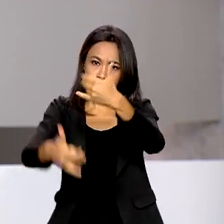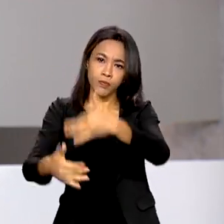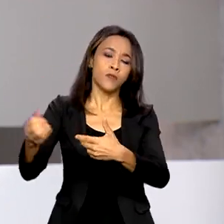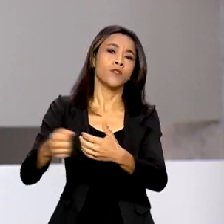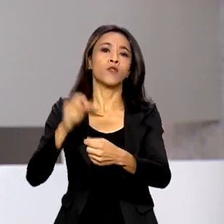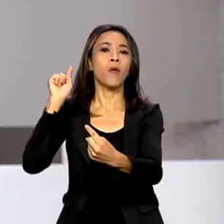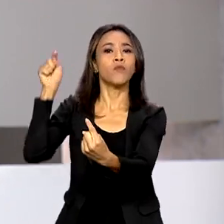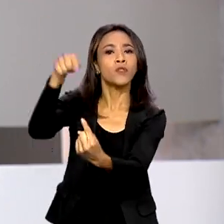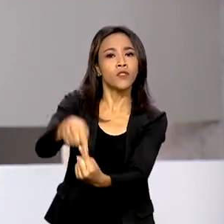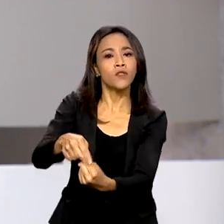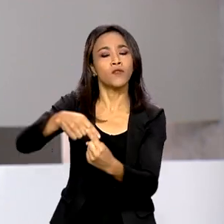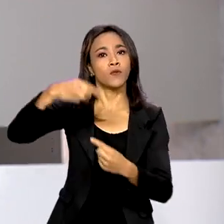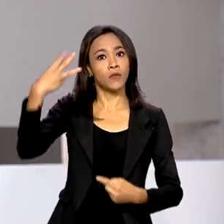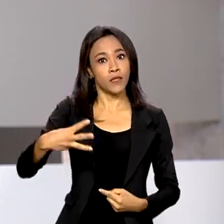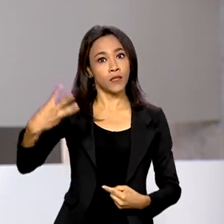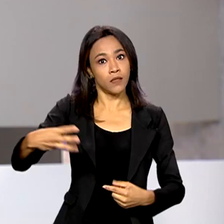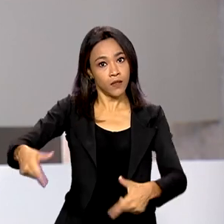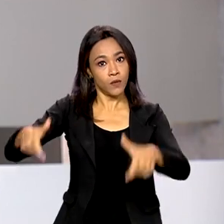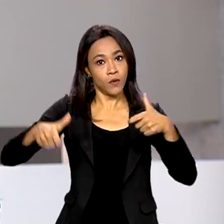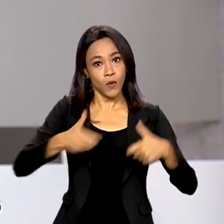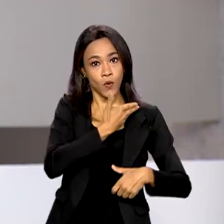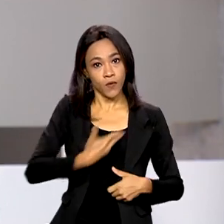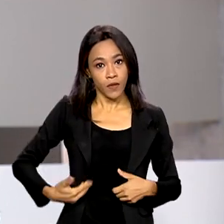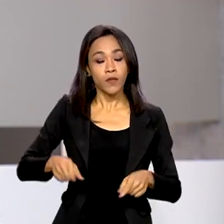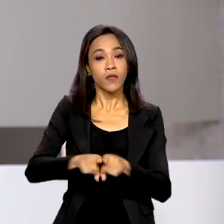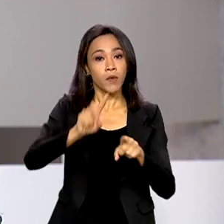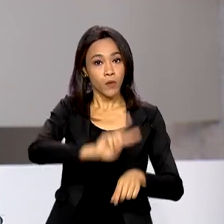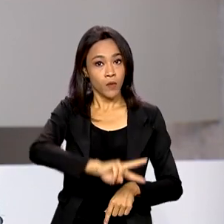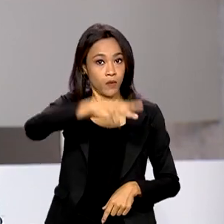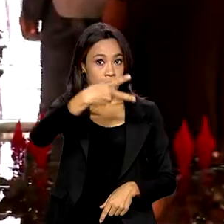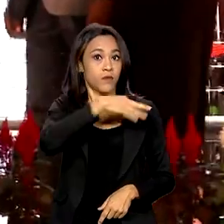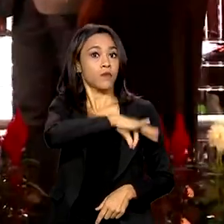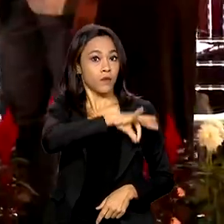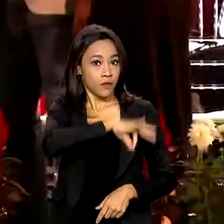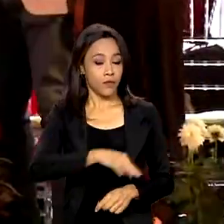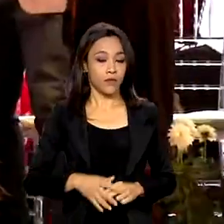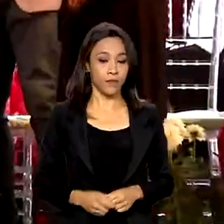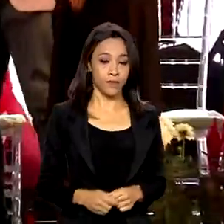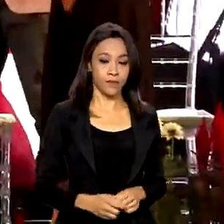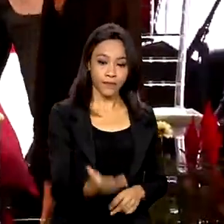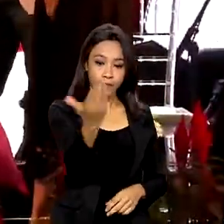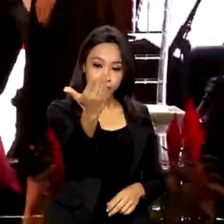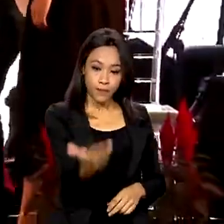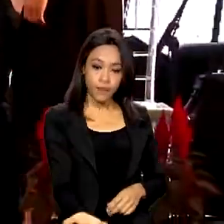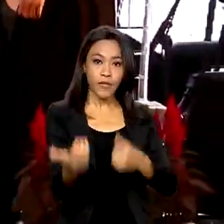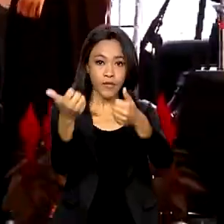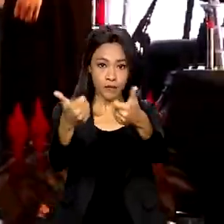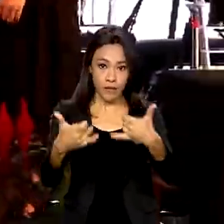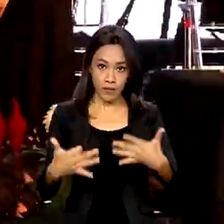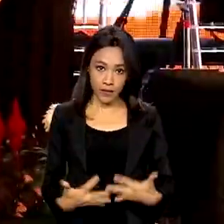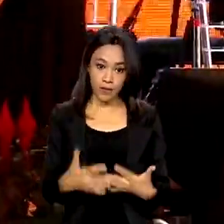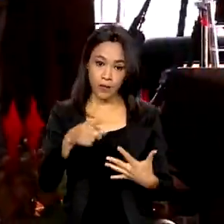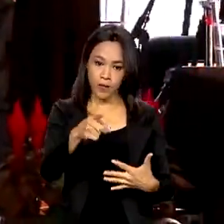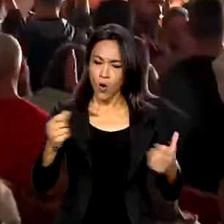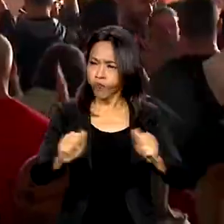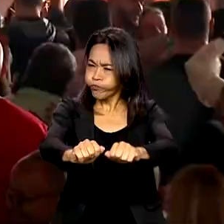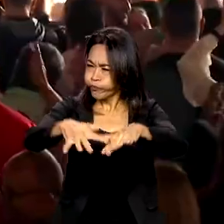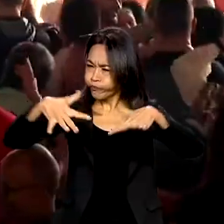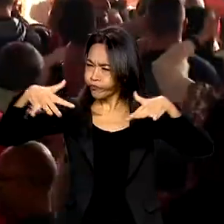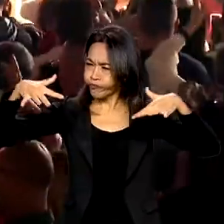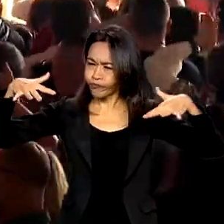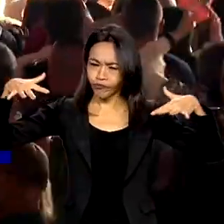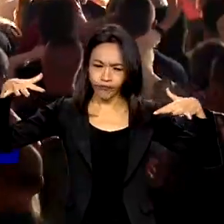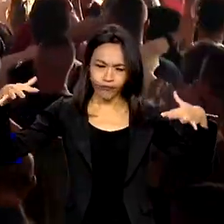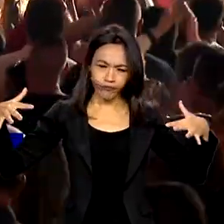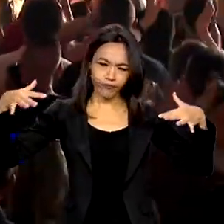mandato, entre elas, o reajuste anual do salário mínimo. Recebido pela categoria em uma arena lotada, em